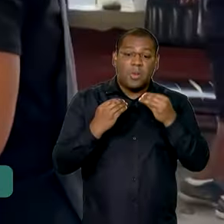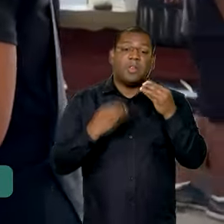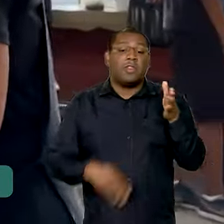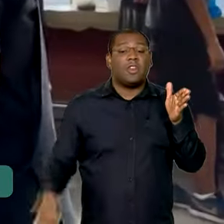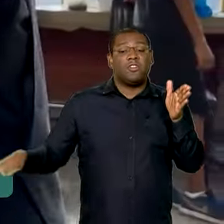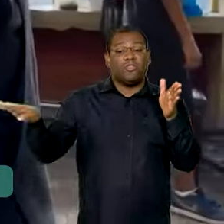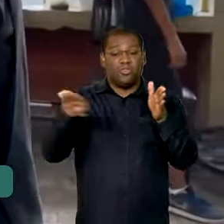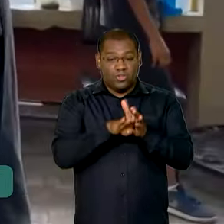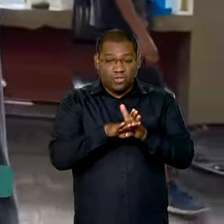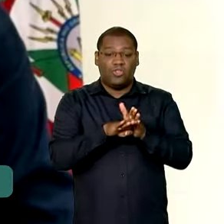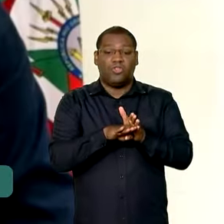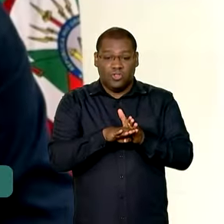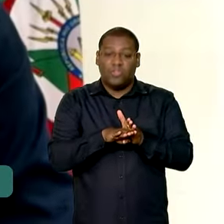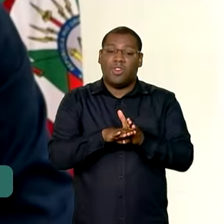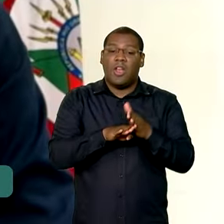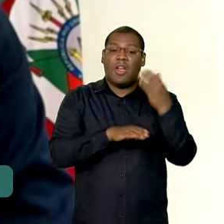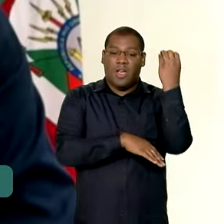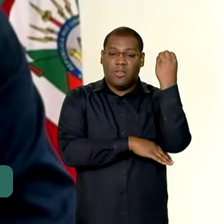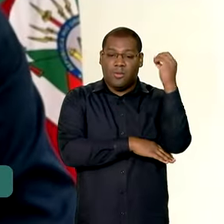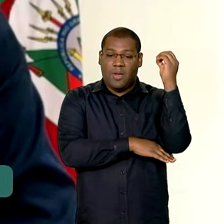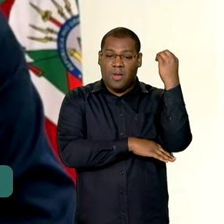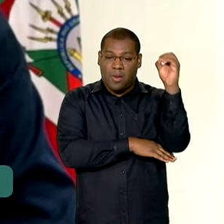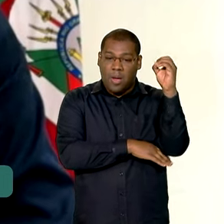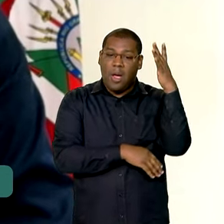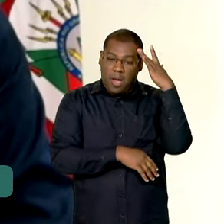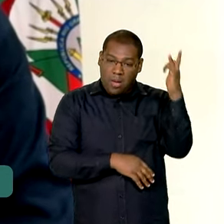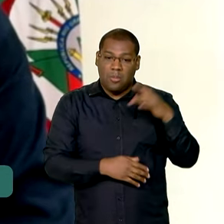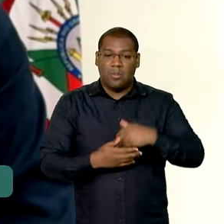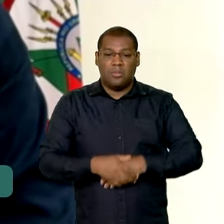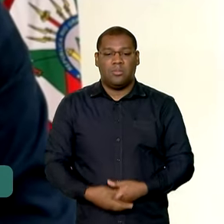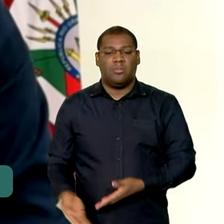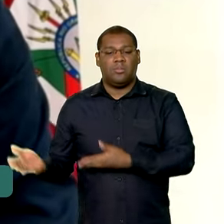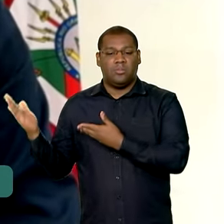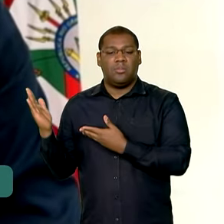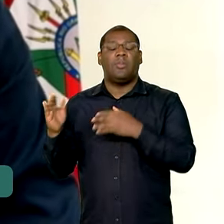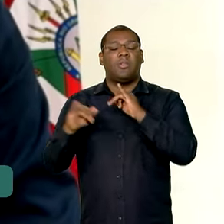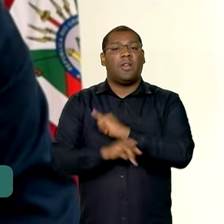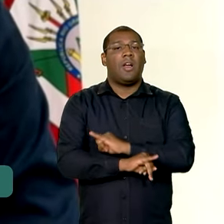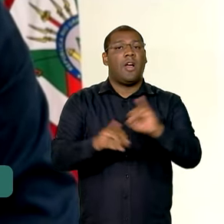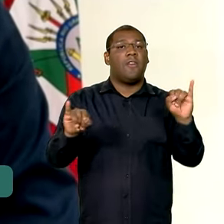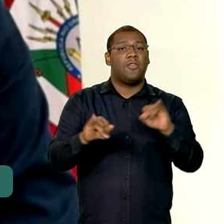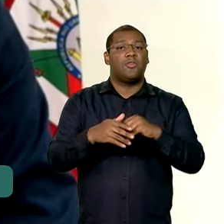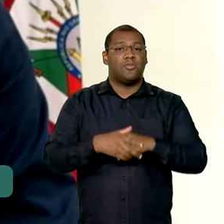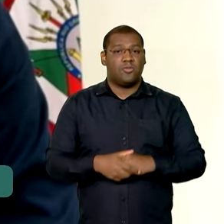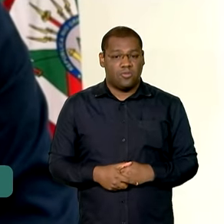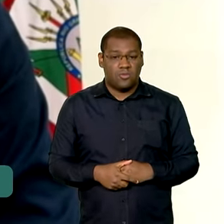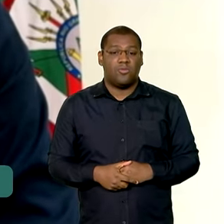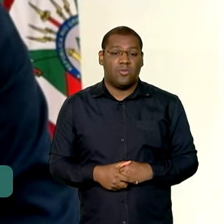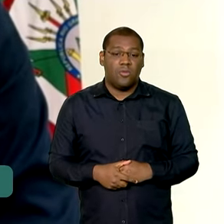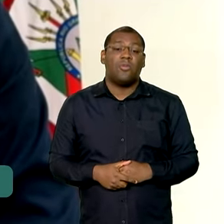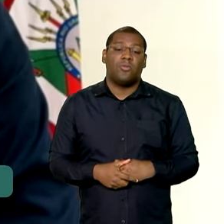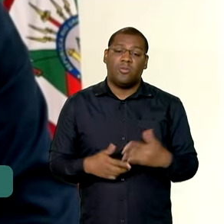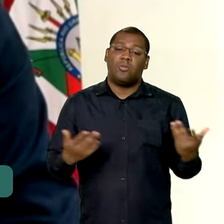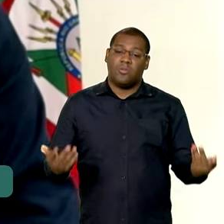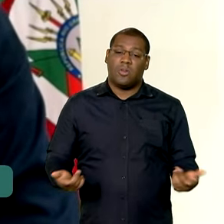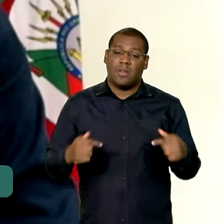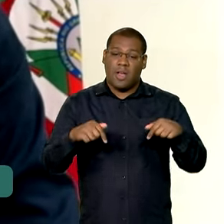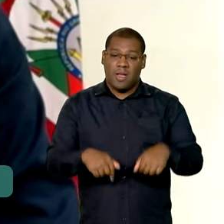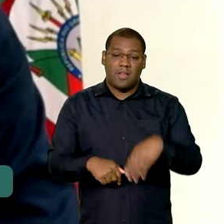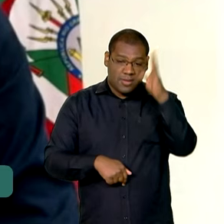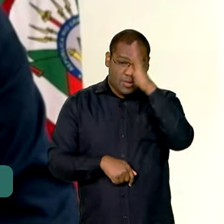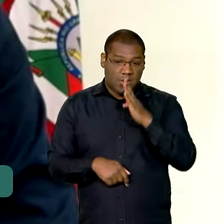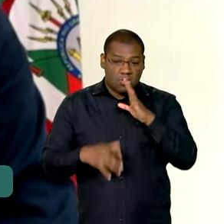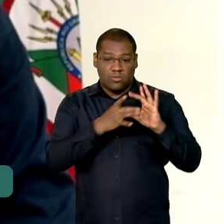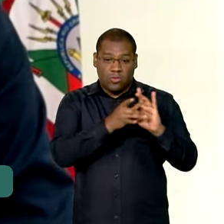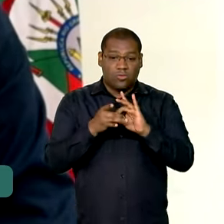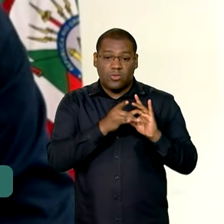nos próximos dias. De acordo com Edegar Preto, ajuda que vai durar enquanto for necessário. O limite da